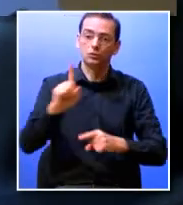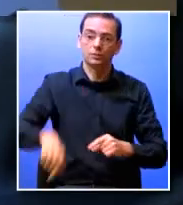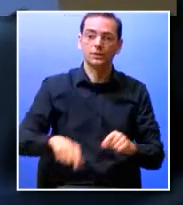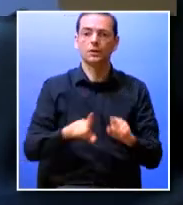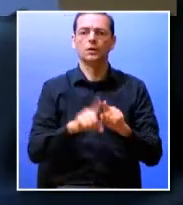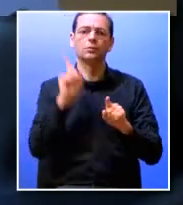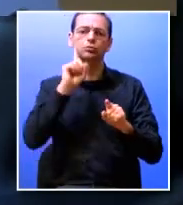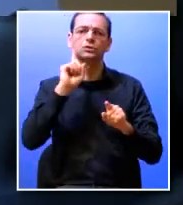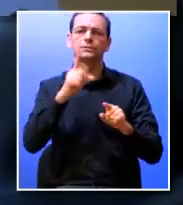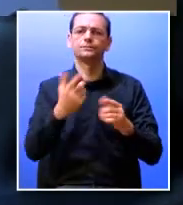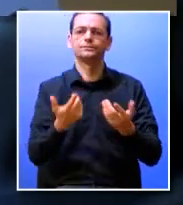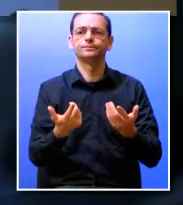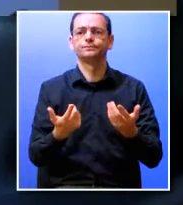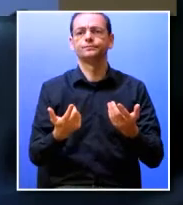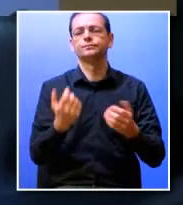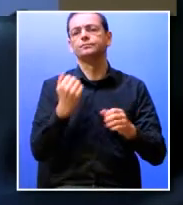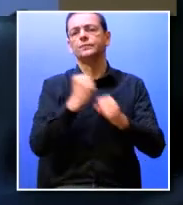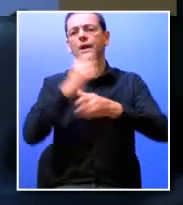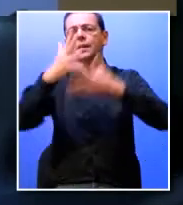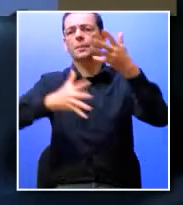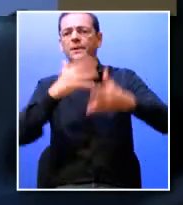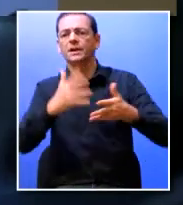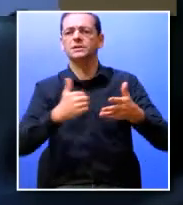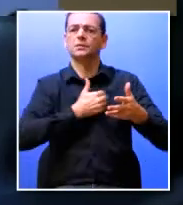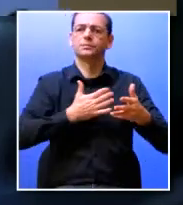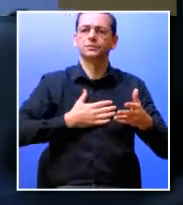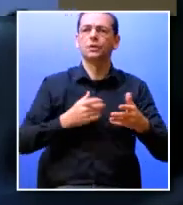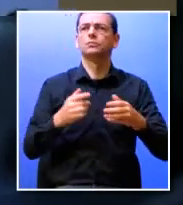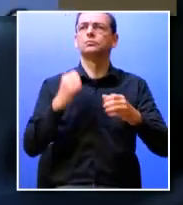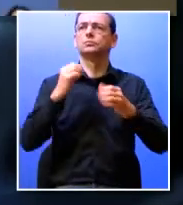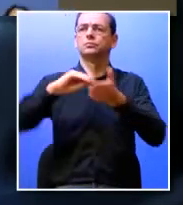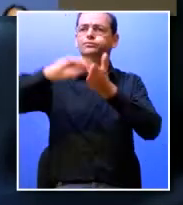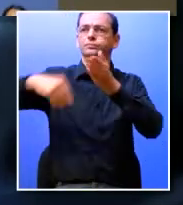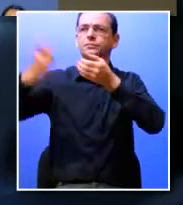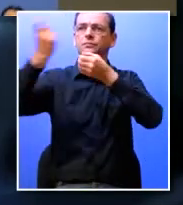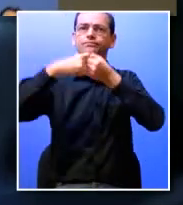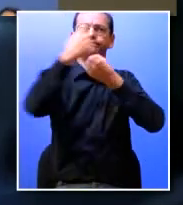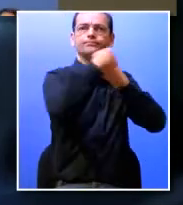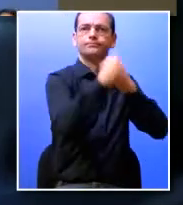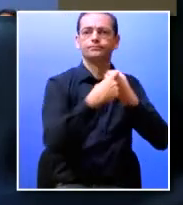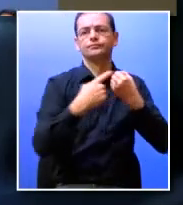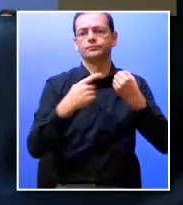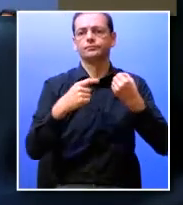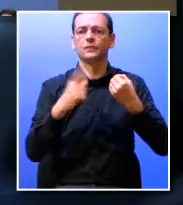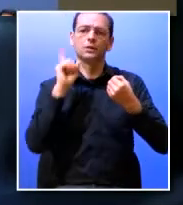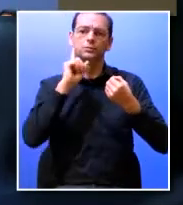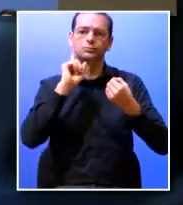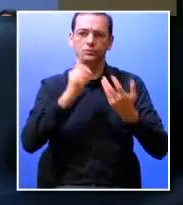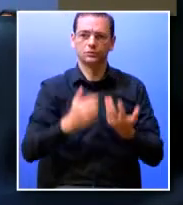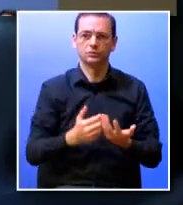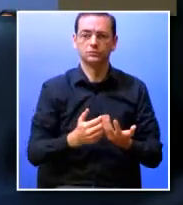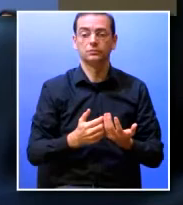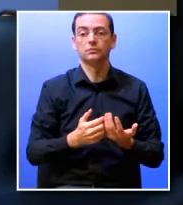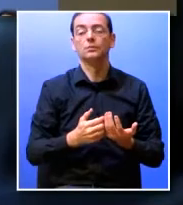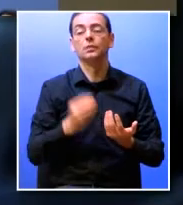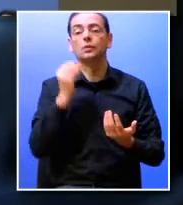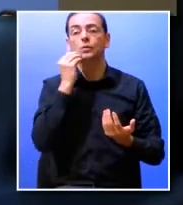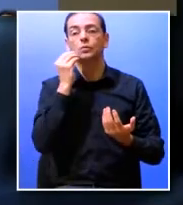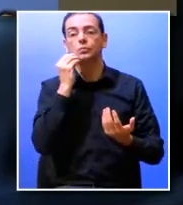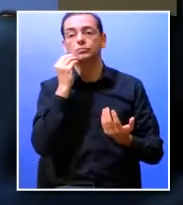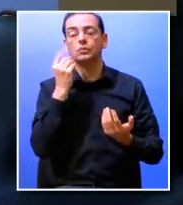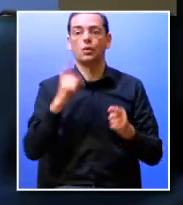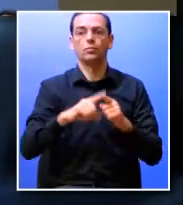parcerias com diversas organizações empresas e outras entidades e procuramos que haja esta constante